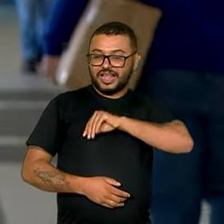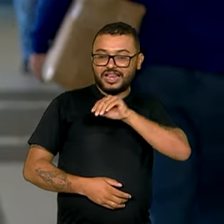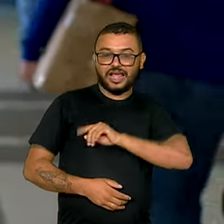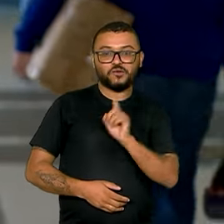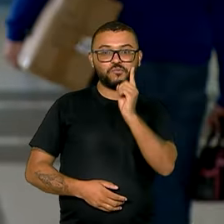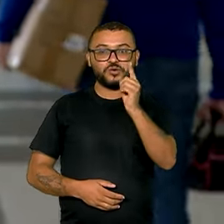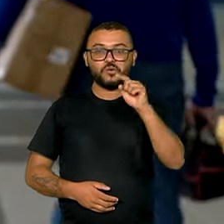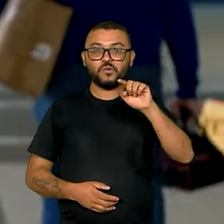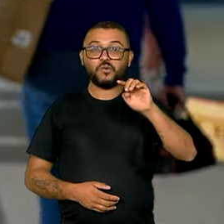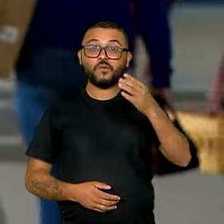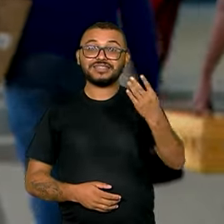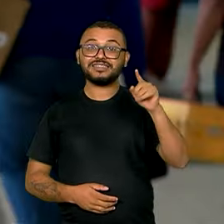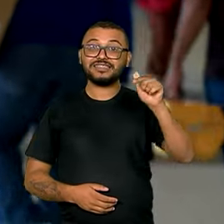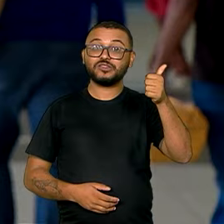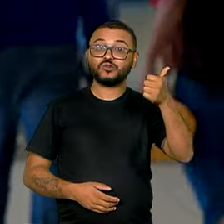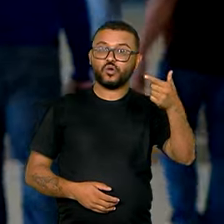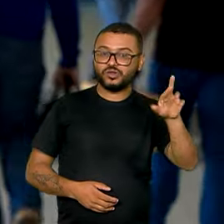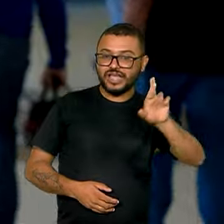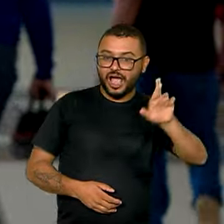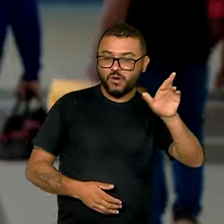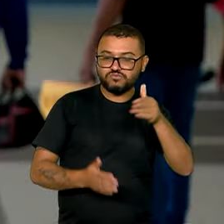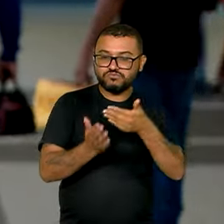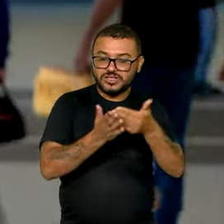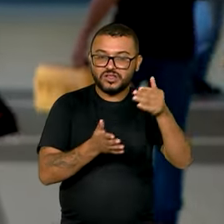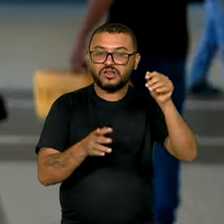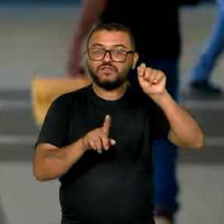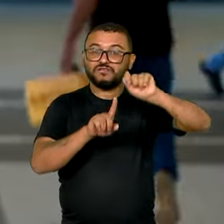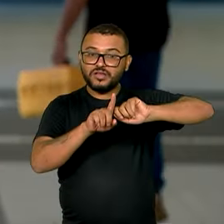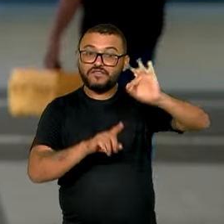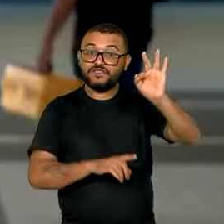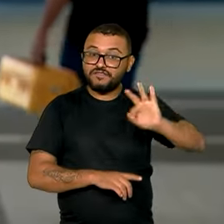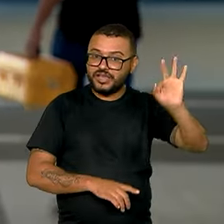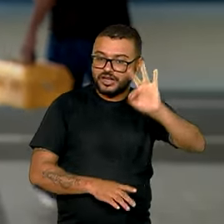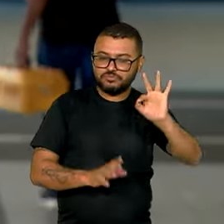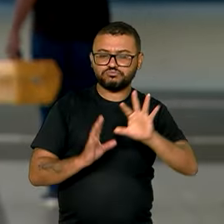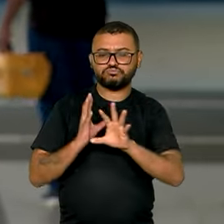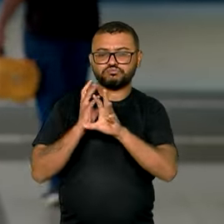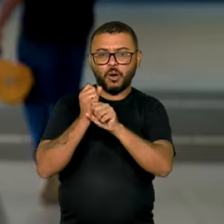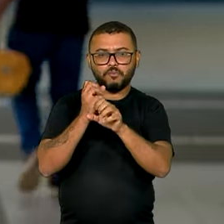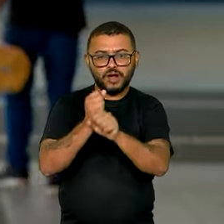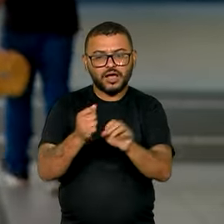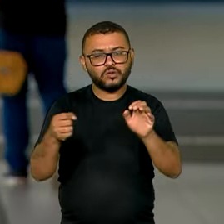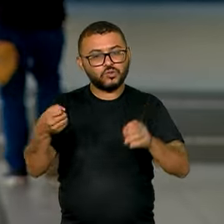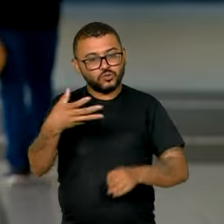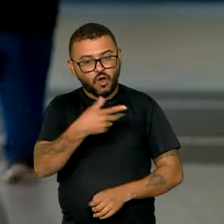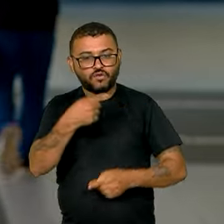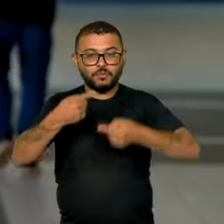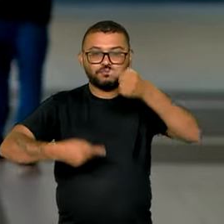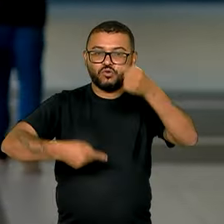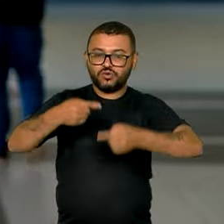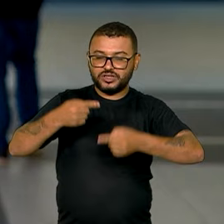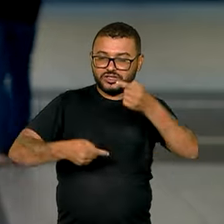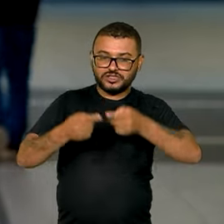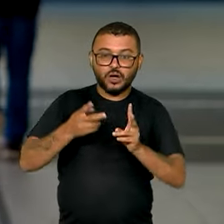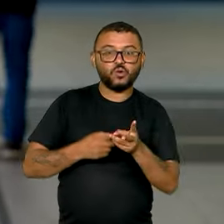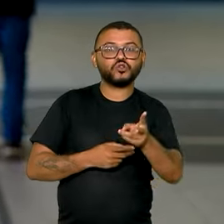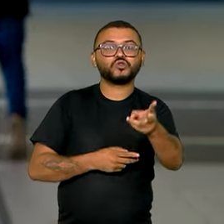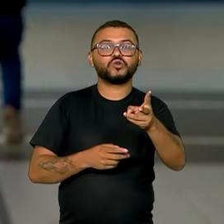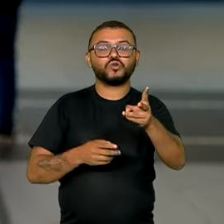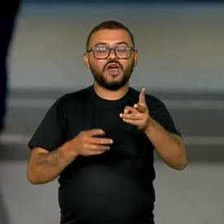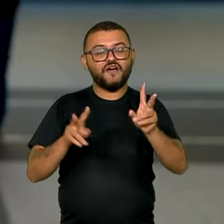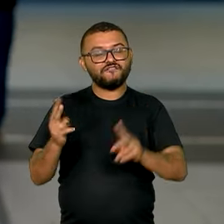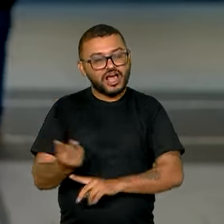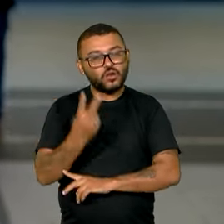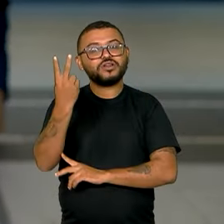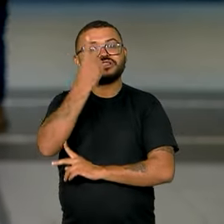já vale para o pagamento em fevereiro. O valor calculado já considera a nova política permanente de valorização do